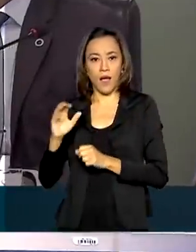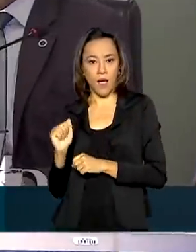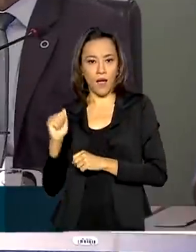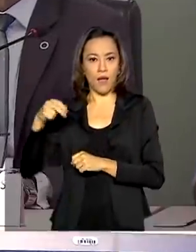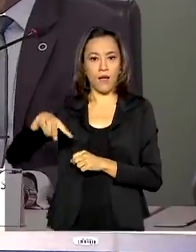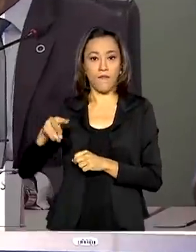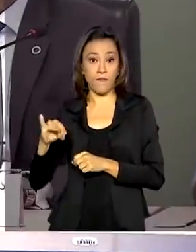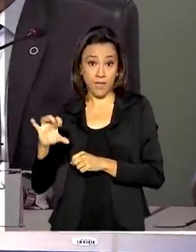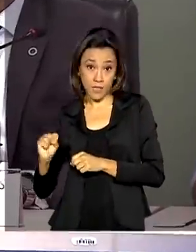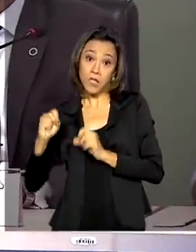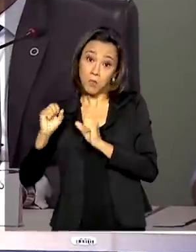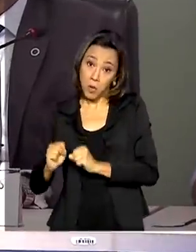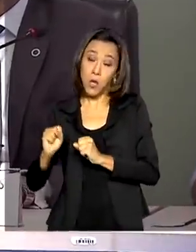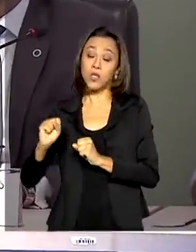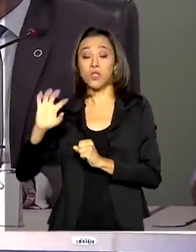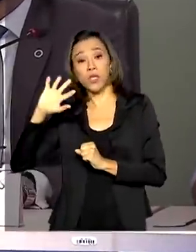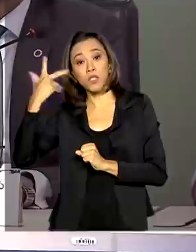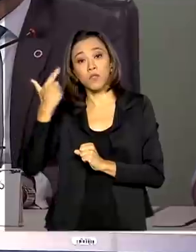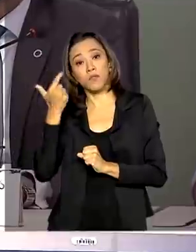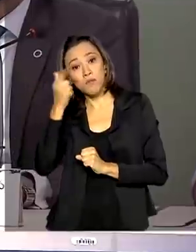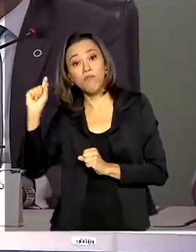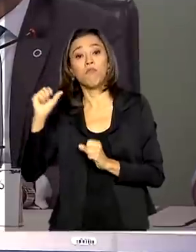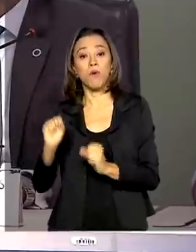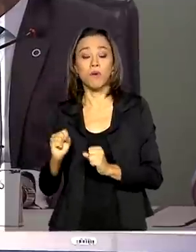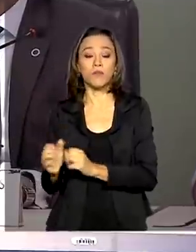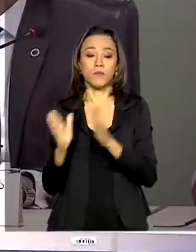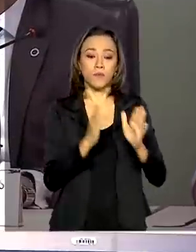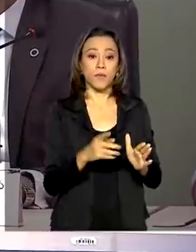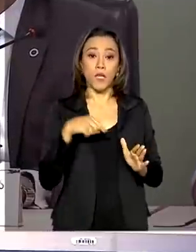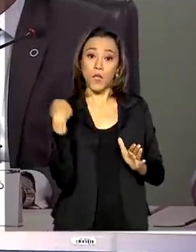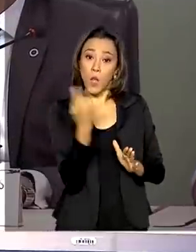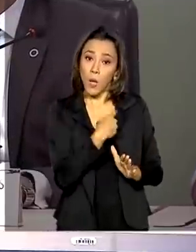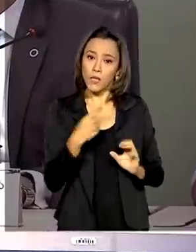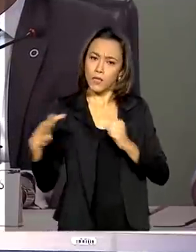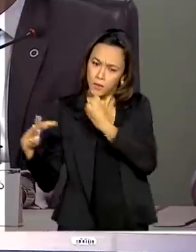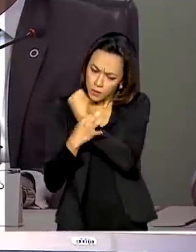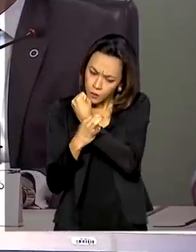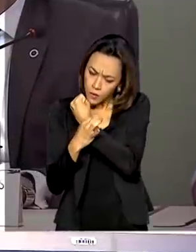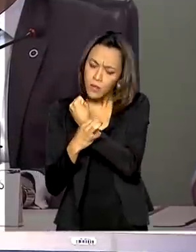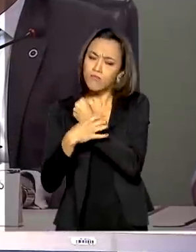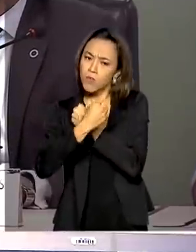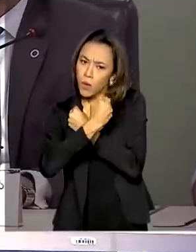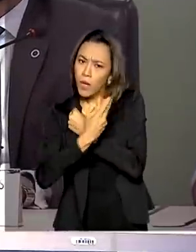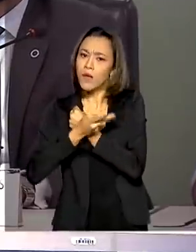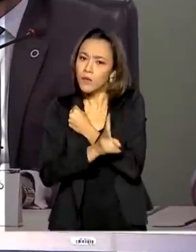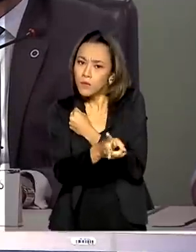decisão. Tão logo nos sentimos seguros para prosseguir, prosseguiremos.